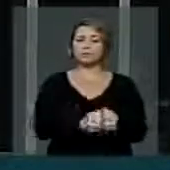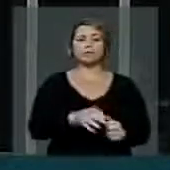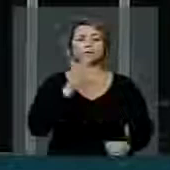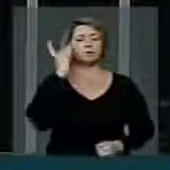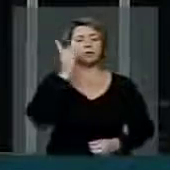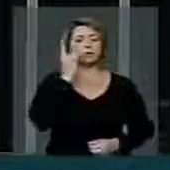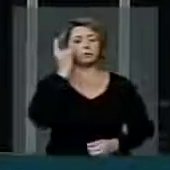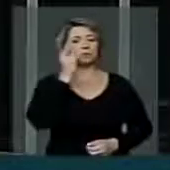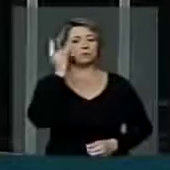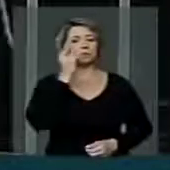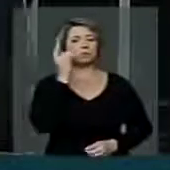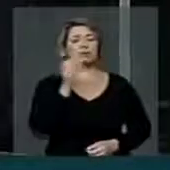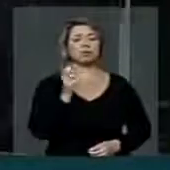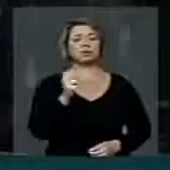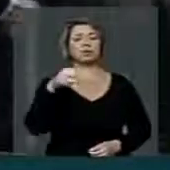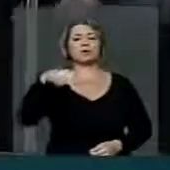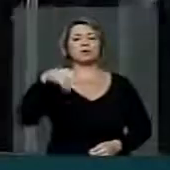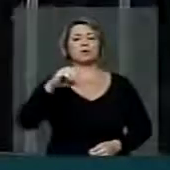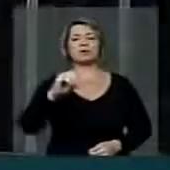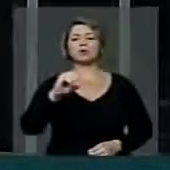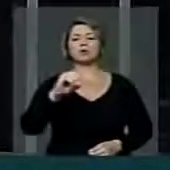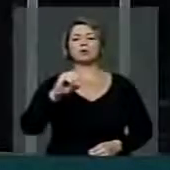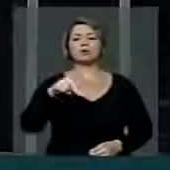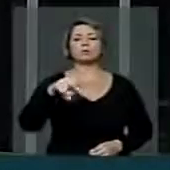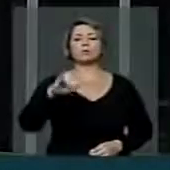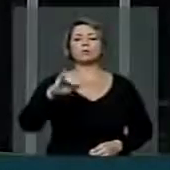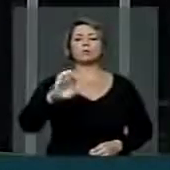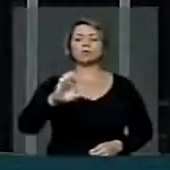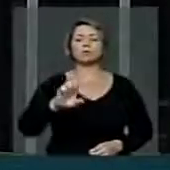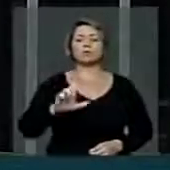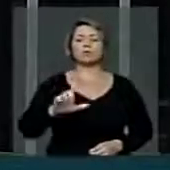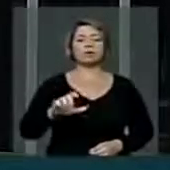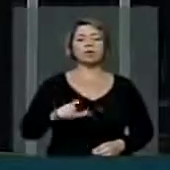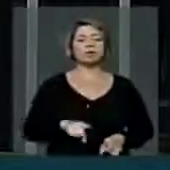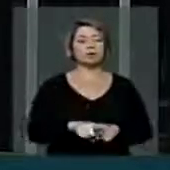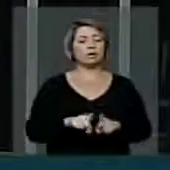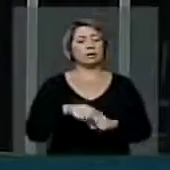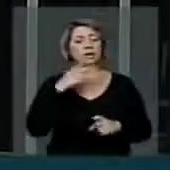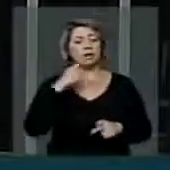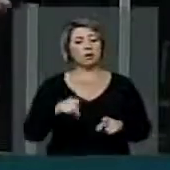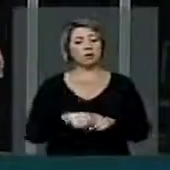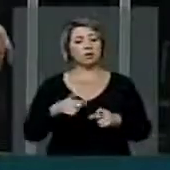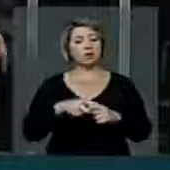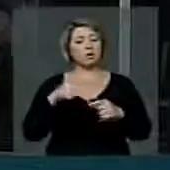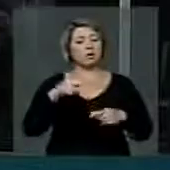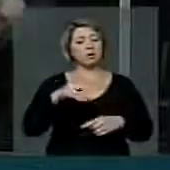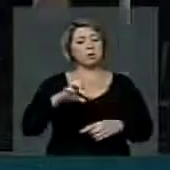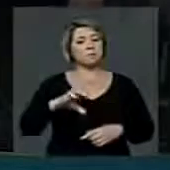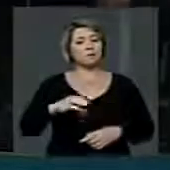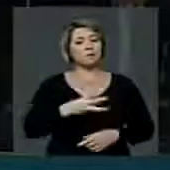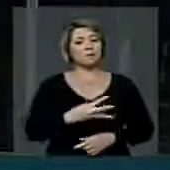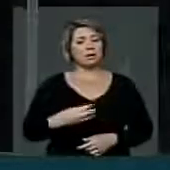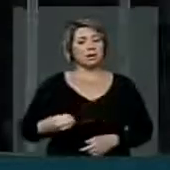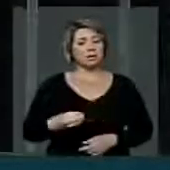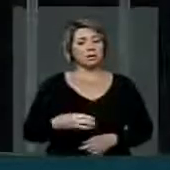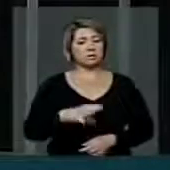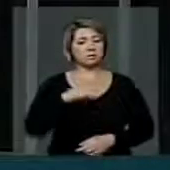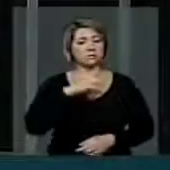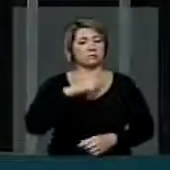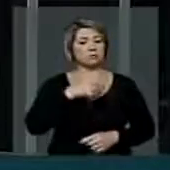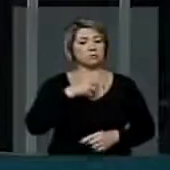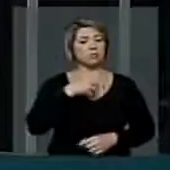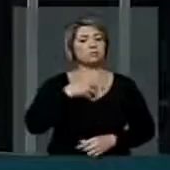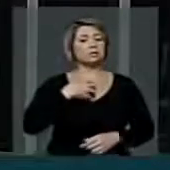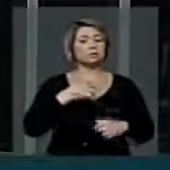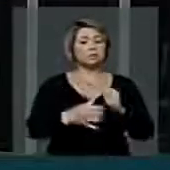deputado Antônio Lima em relação à importância de votarmos a PEC 300 por uma questão de segurança pública para o nosso país